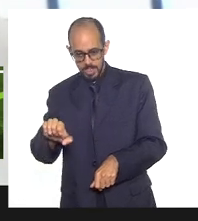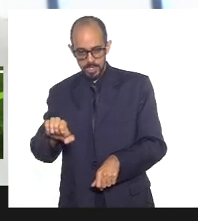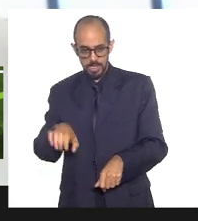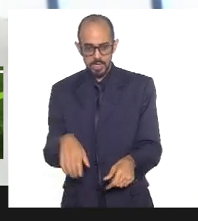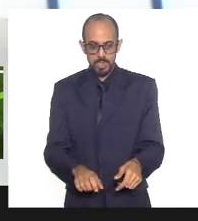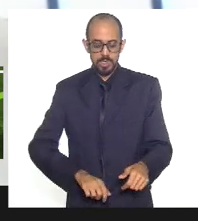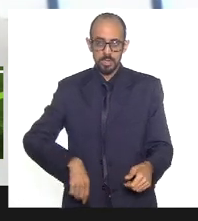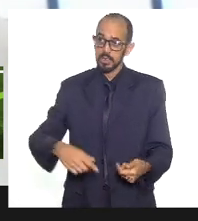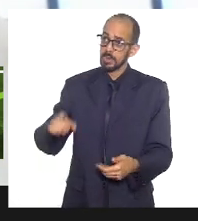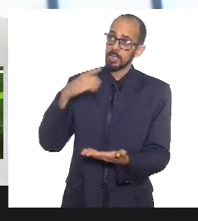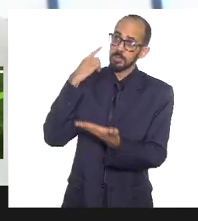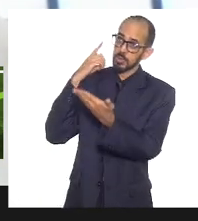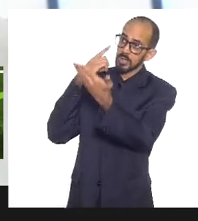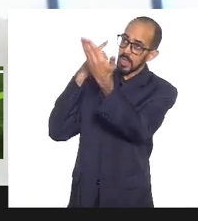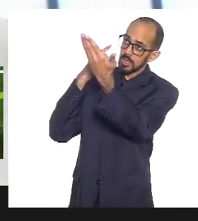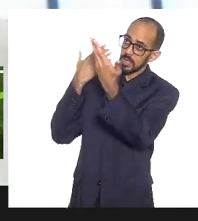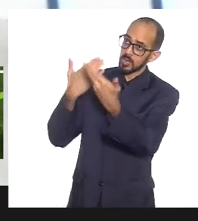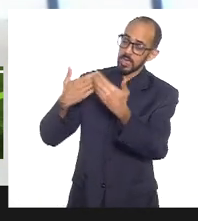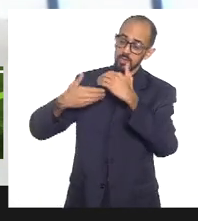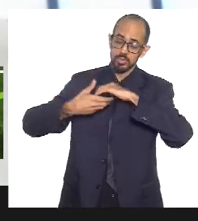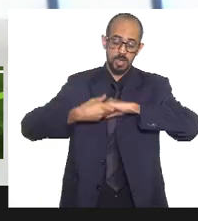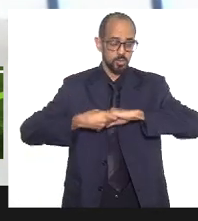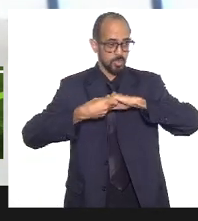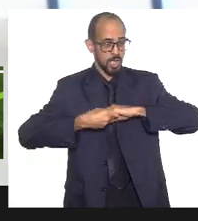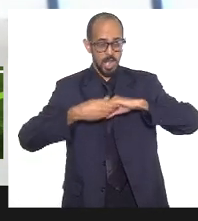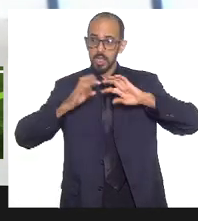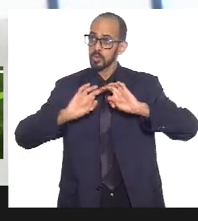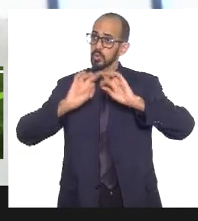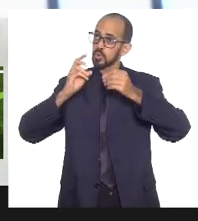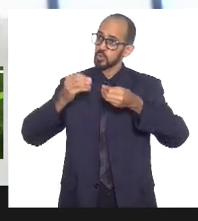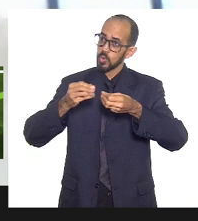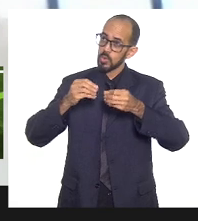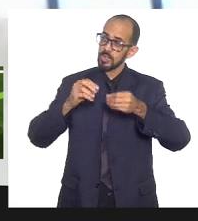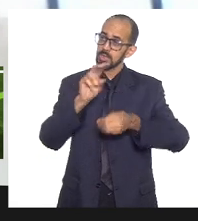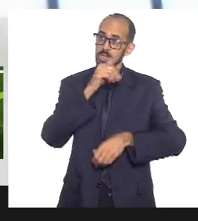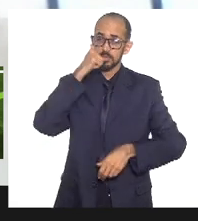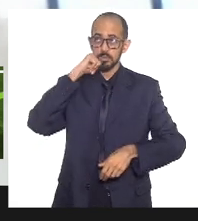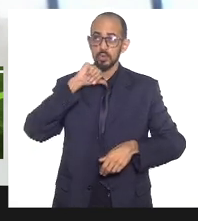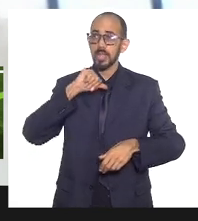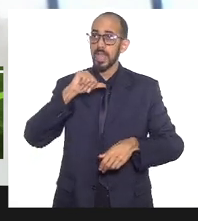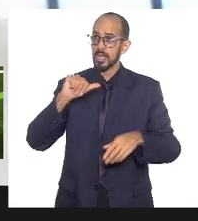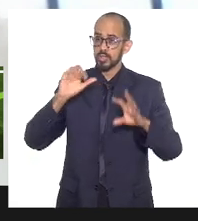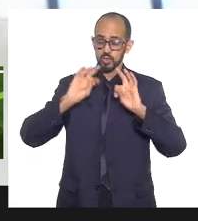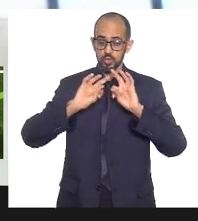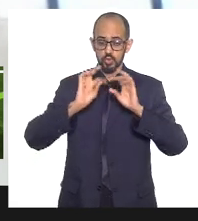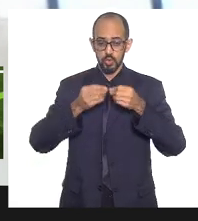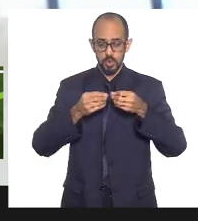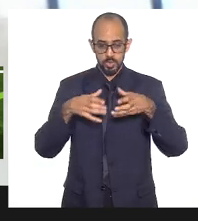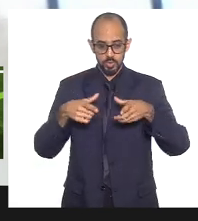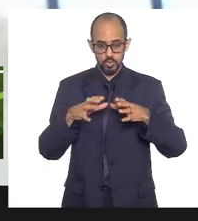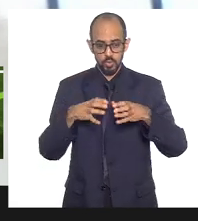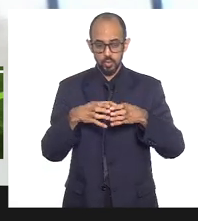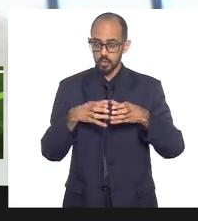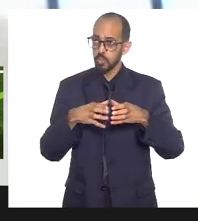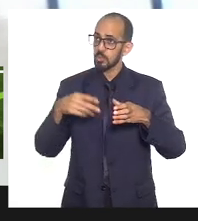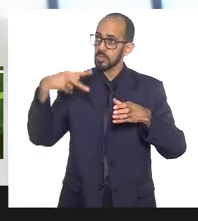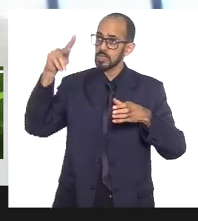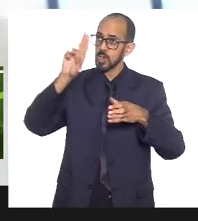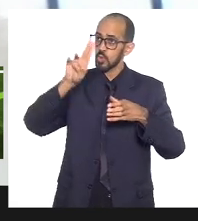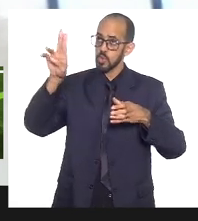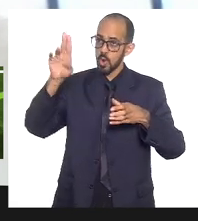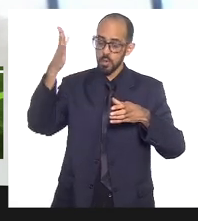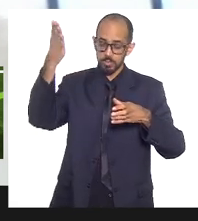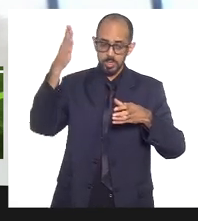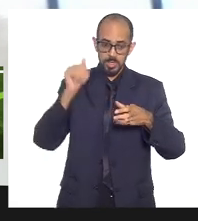deputada, quero saudar todas as mulheres do grupo. Acho muito importante sair dessa